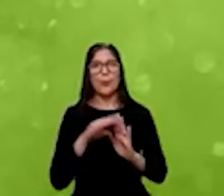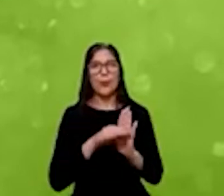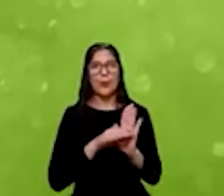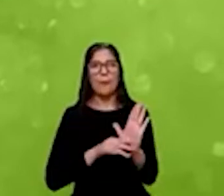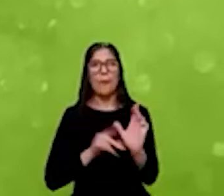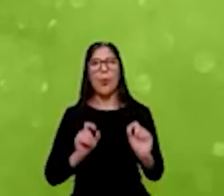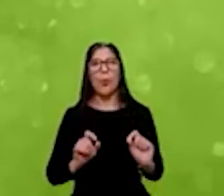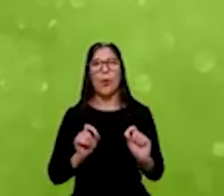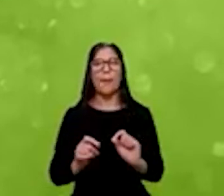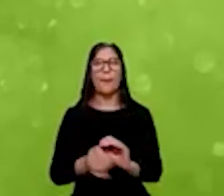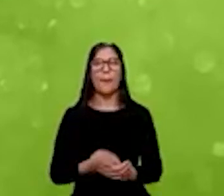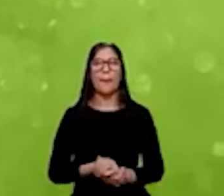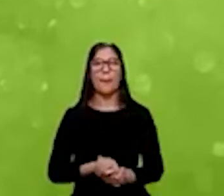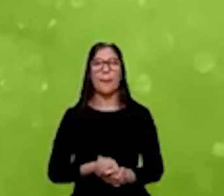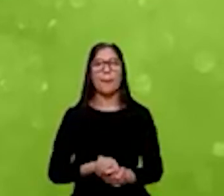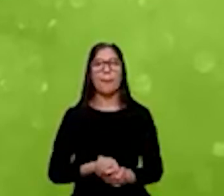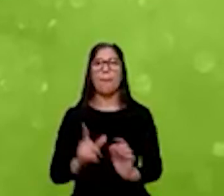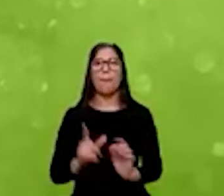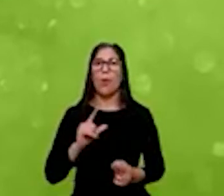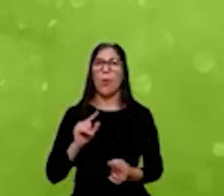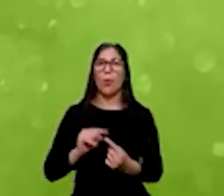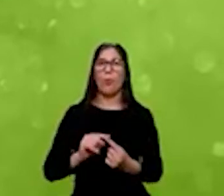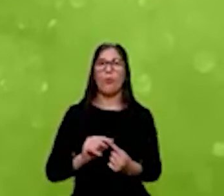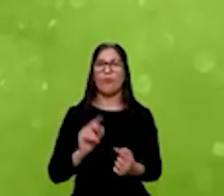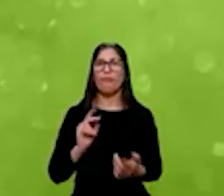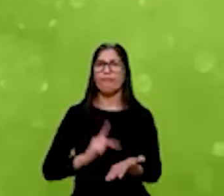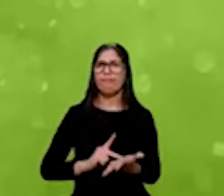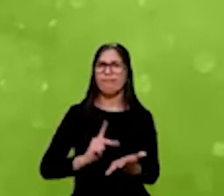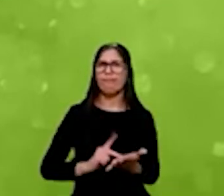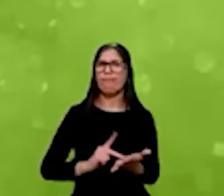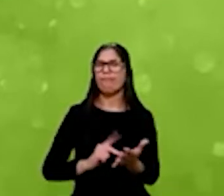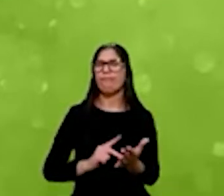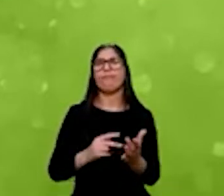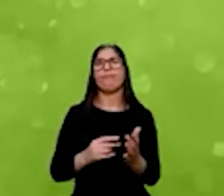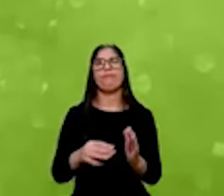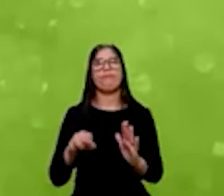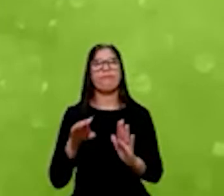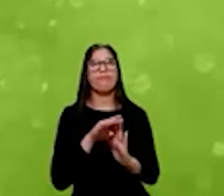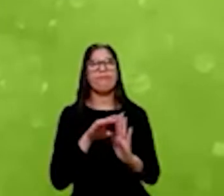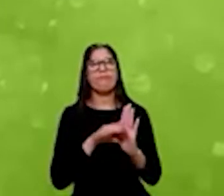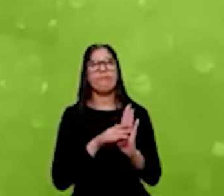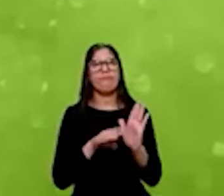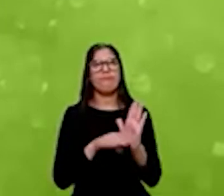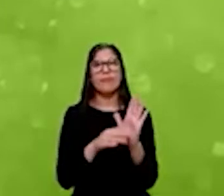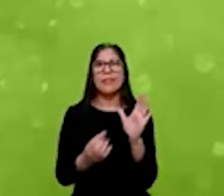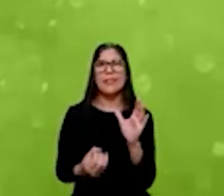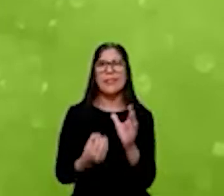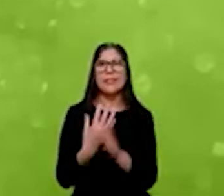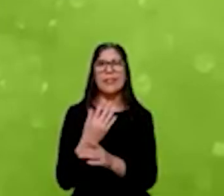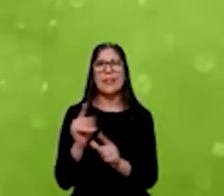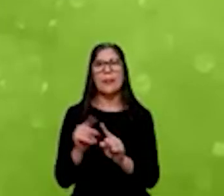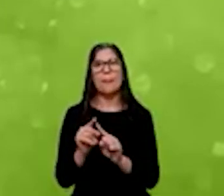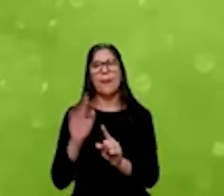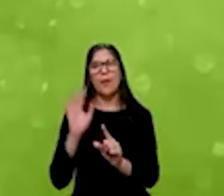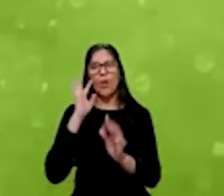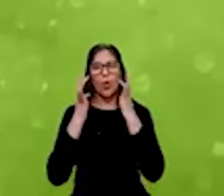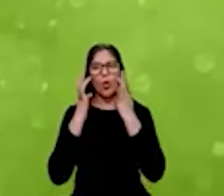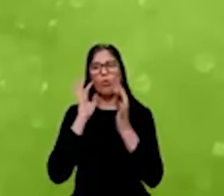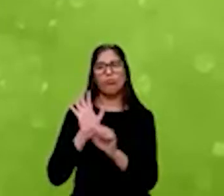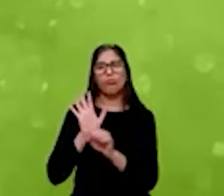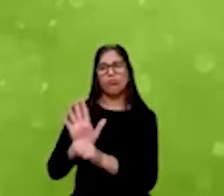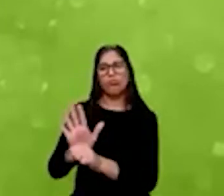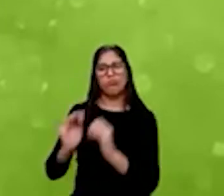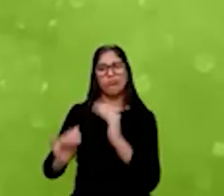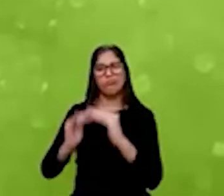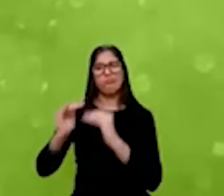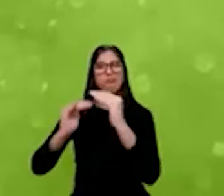tem como objetivo, de fato, criar todo o pipeline e avançar esse ecossistema de soluções. Então, bem como a Bianca